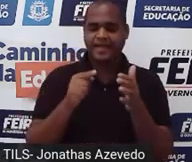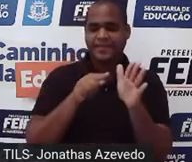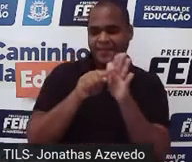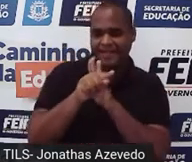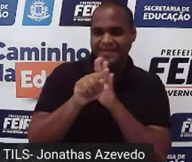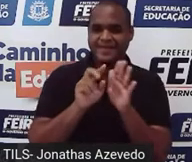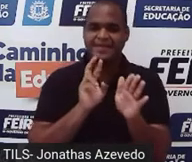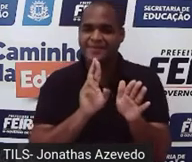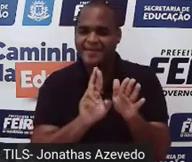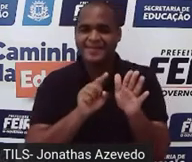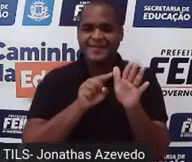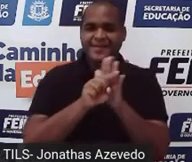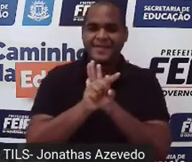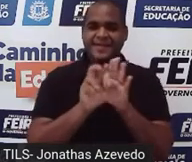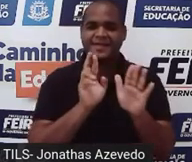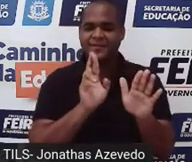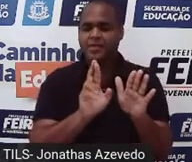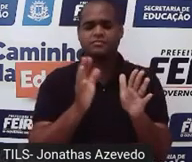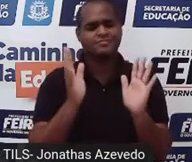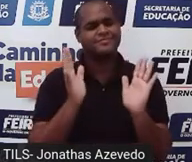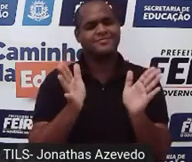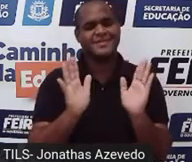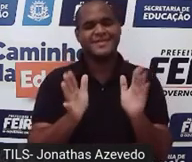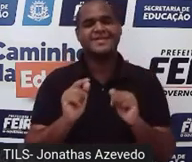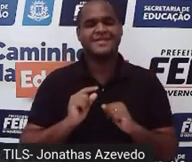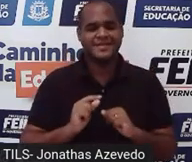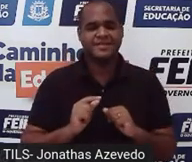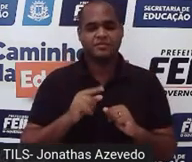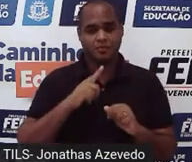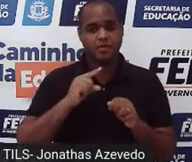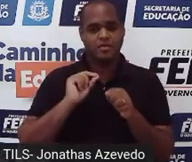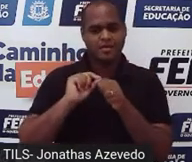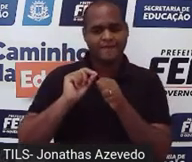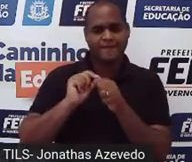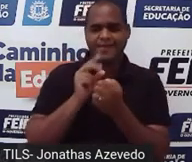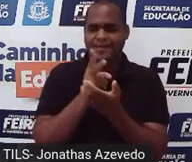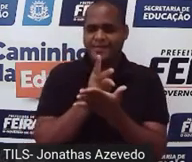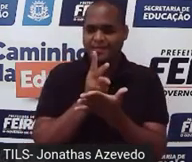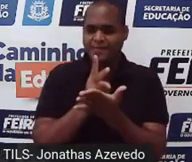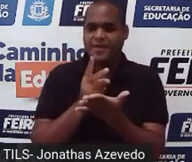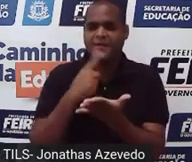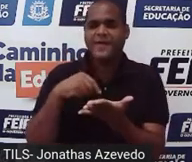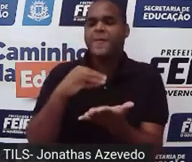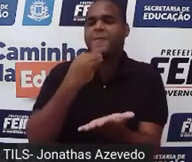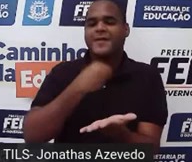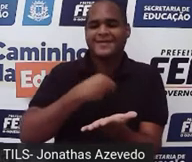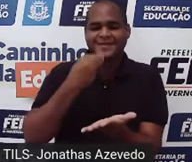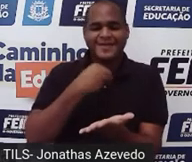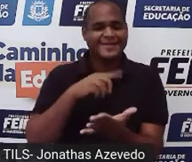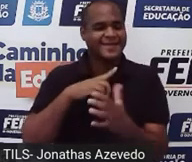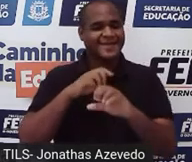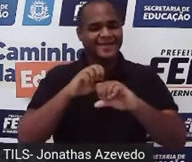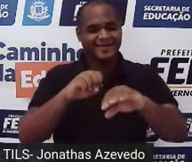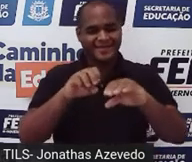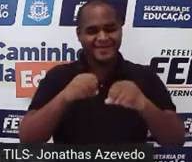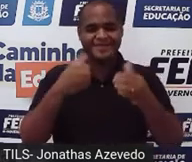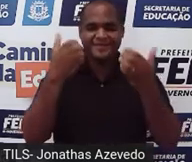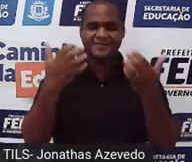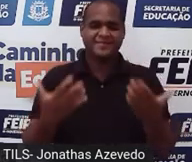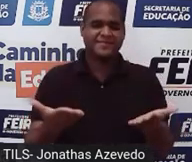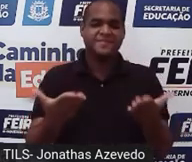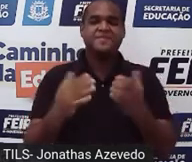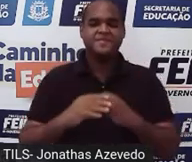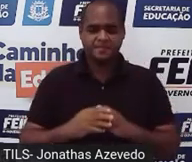respostas. O nosso quiz que a gente sempre está fazendo aqui quando tem oportunidade em nossas aulas, tá bom? O bom